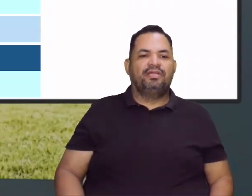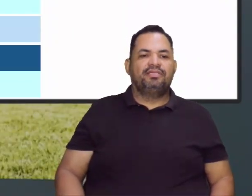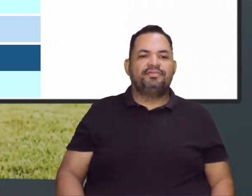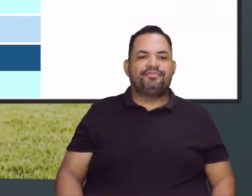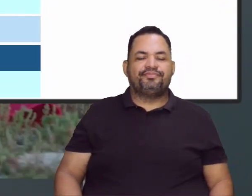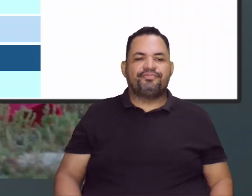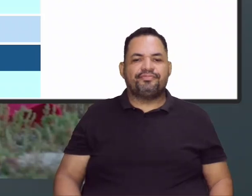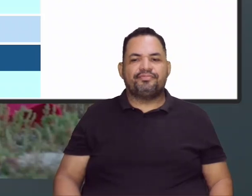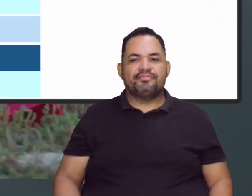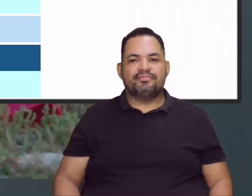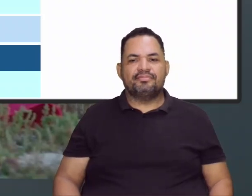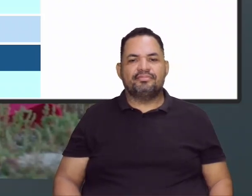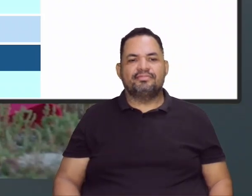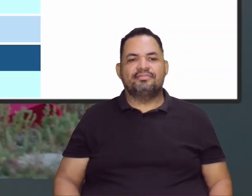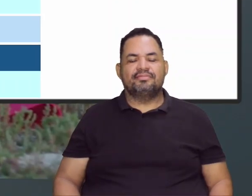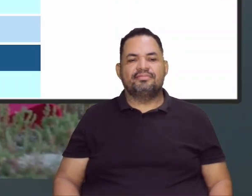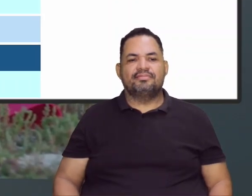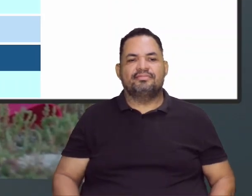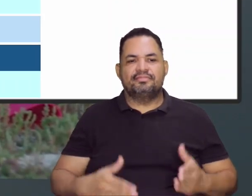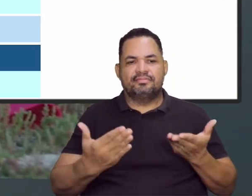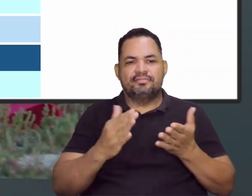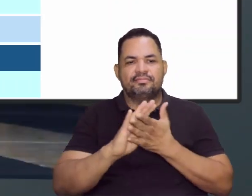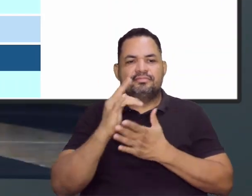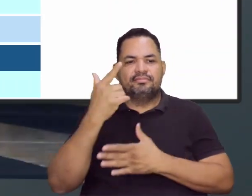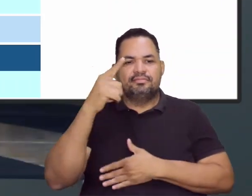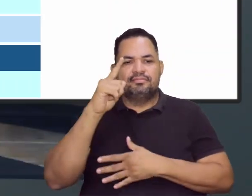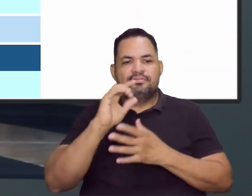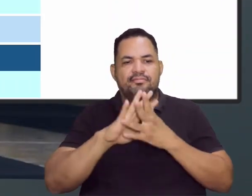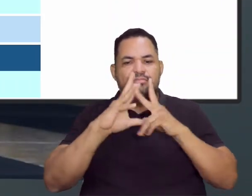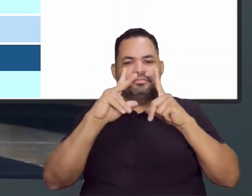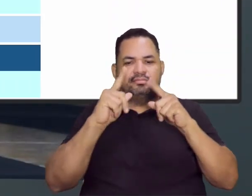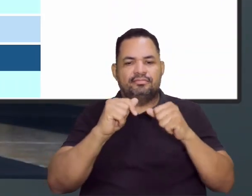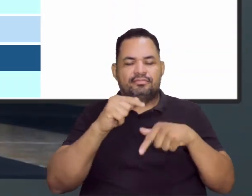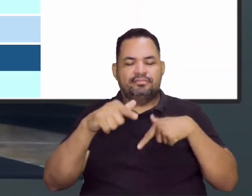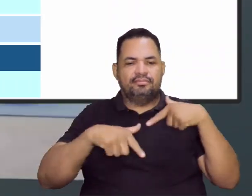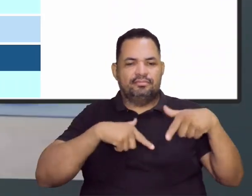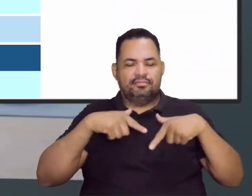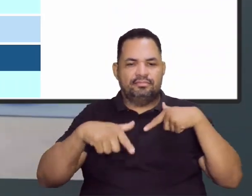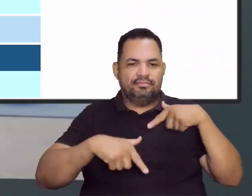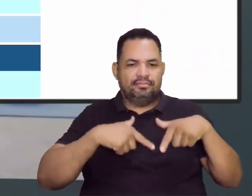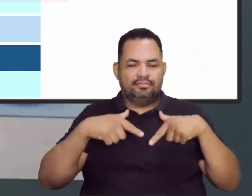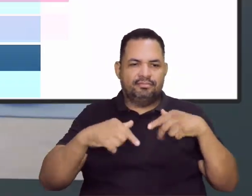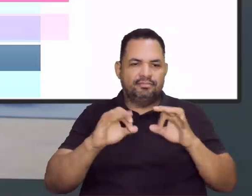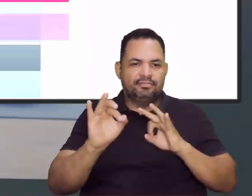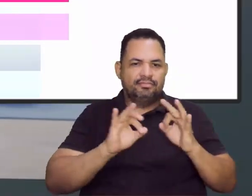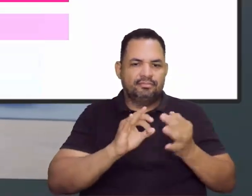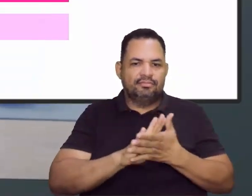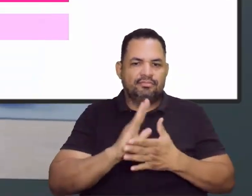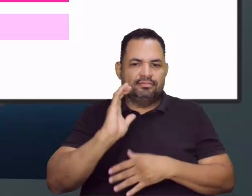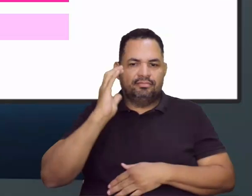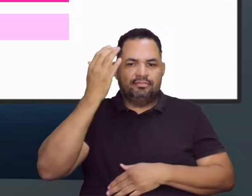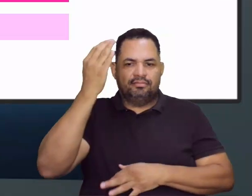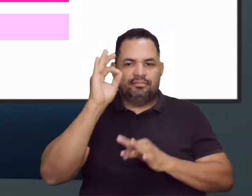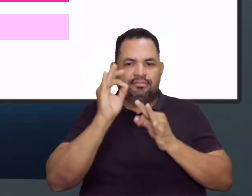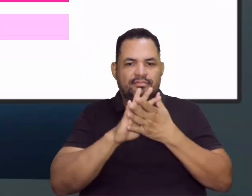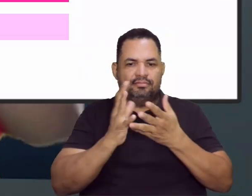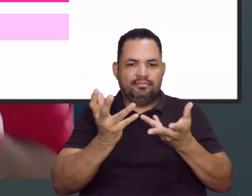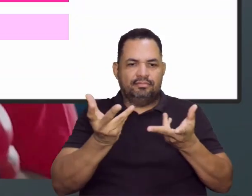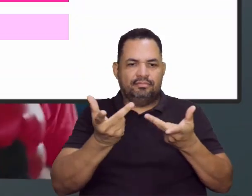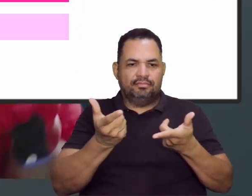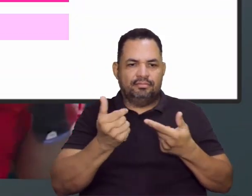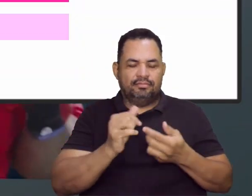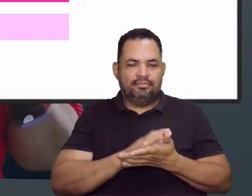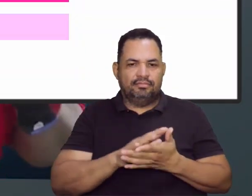professor que está coordenando, né? E a gente consegue trabalhar todas essas capacidades e habilidades.